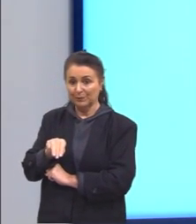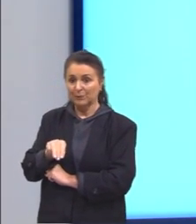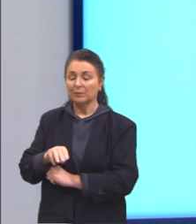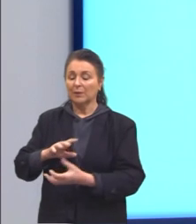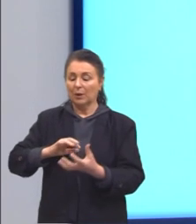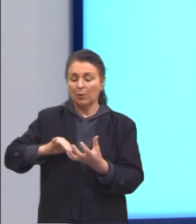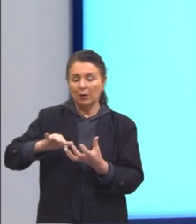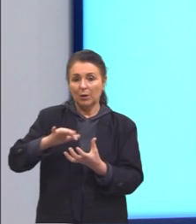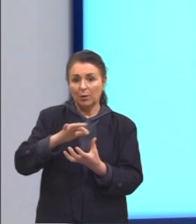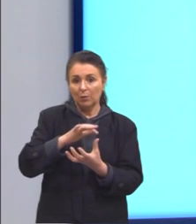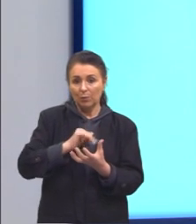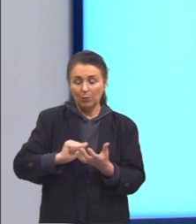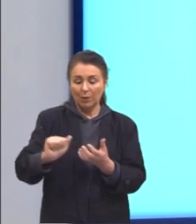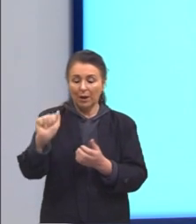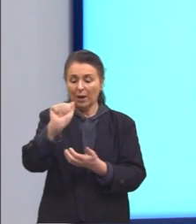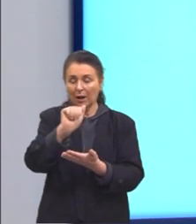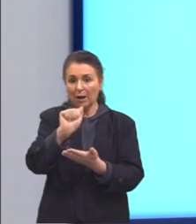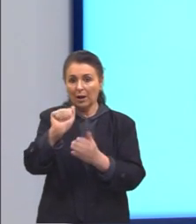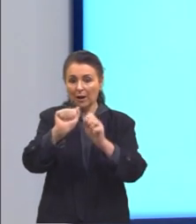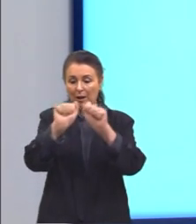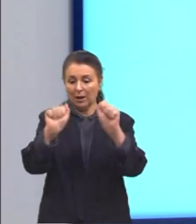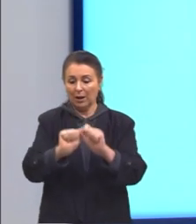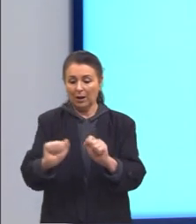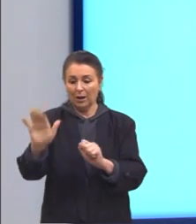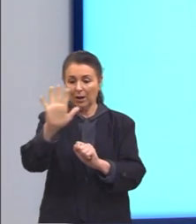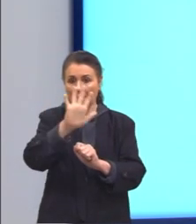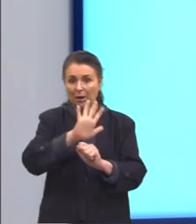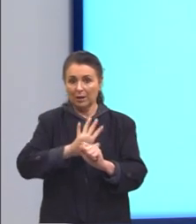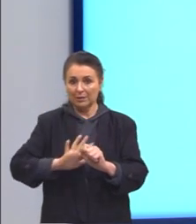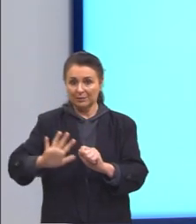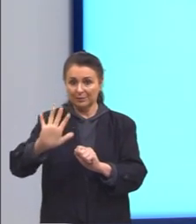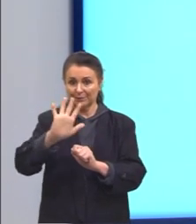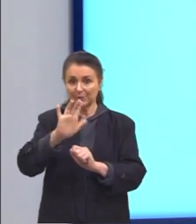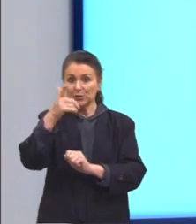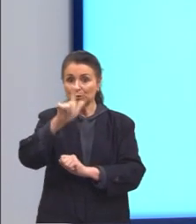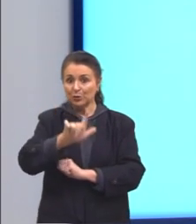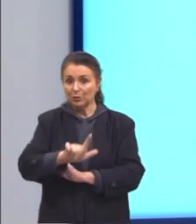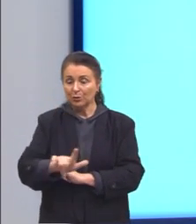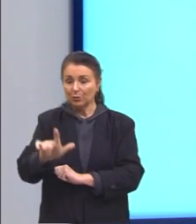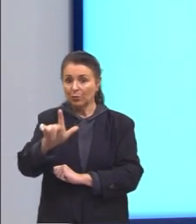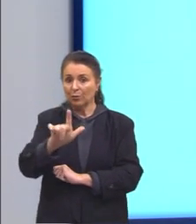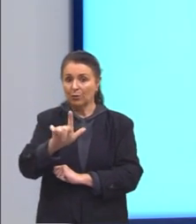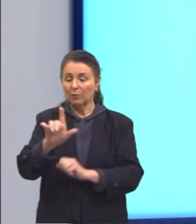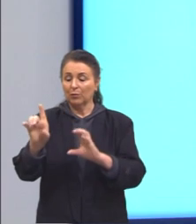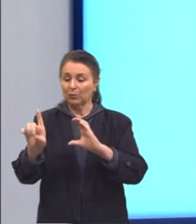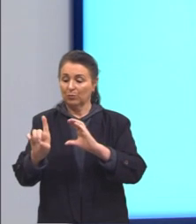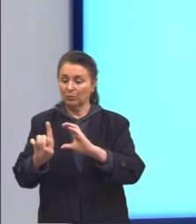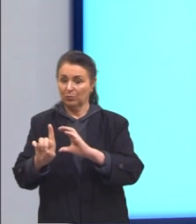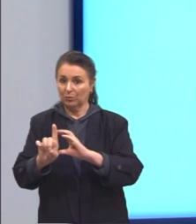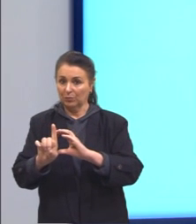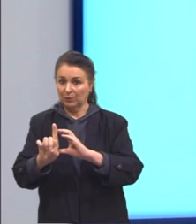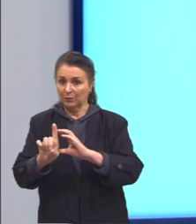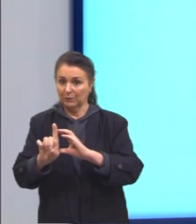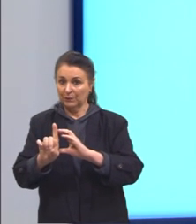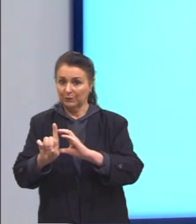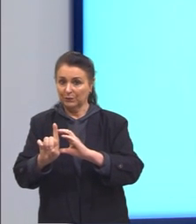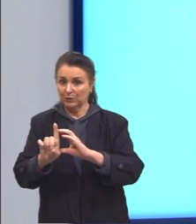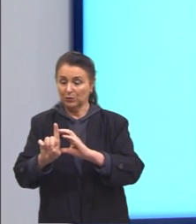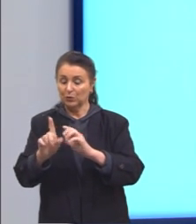calcular a área deste círculo aqui. Novamente, nós temos o diâmetro, então, nós vamos